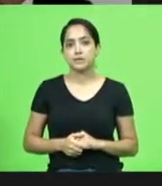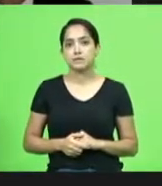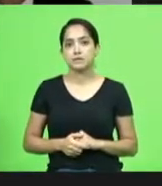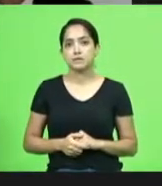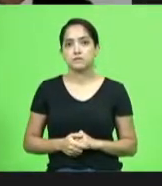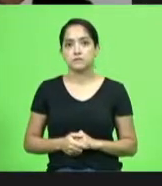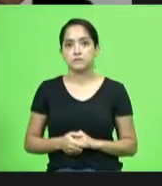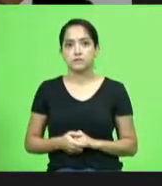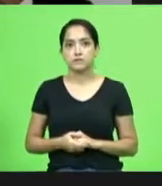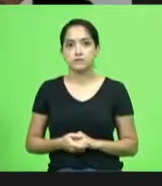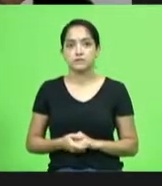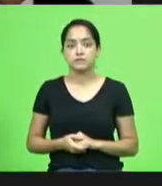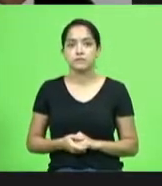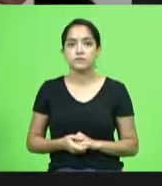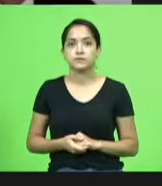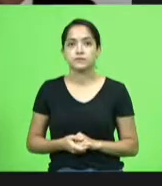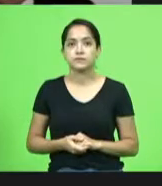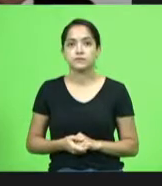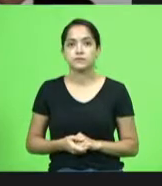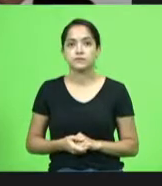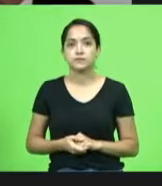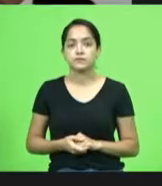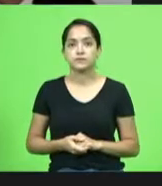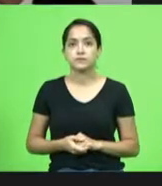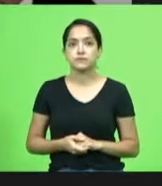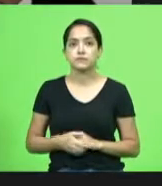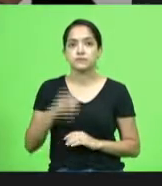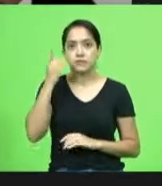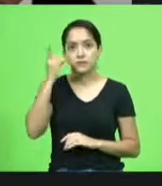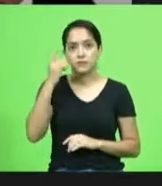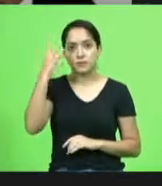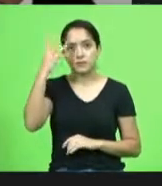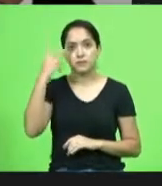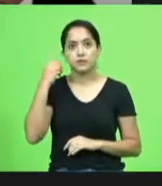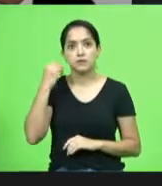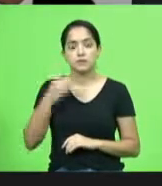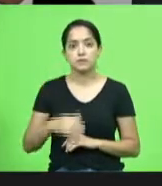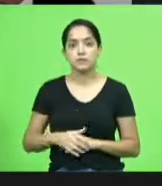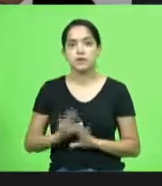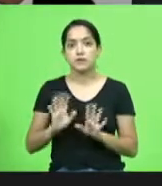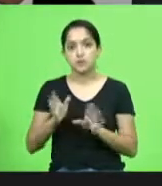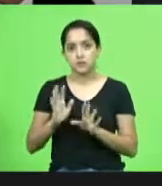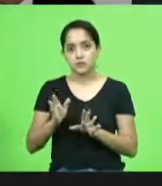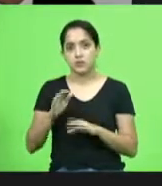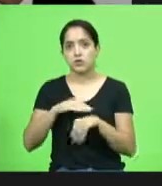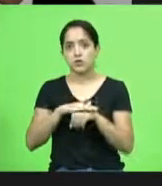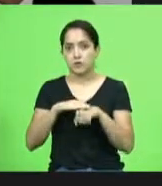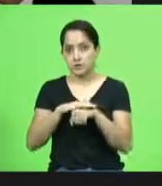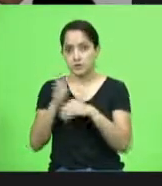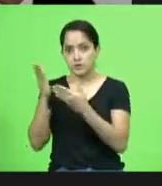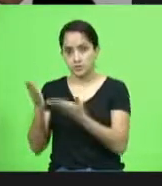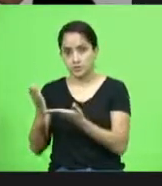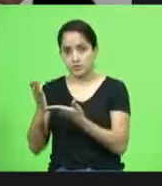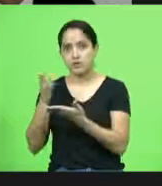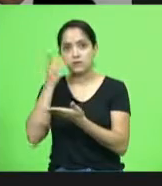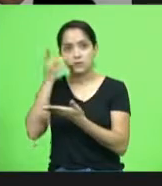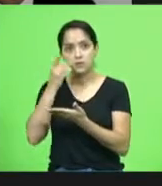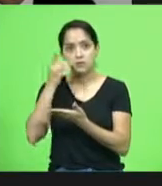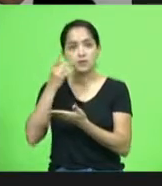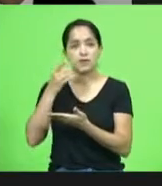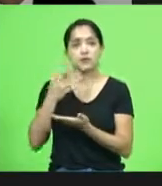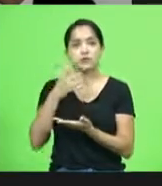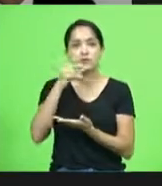com a palavra a deputada Luciane Carminati eu já manifestei ao Kennedy ainda por mensagem agora